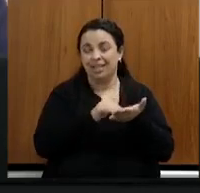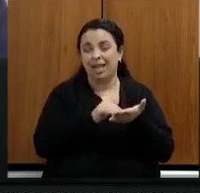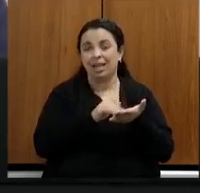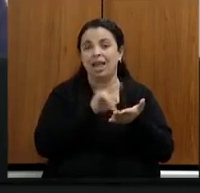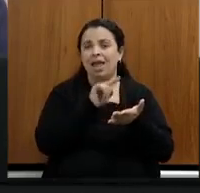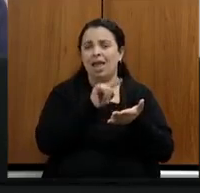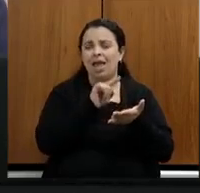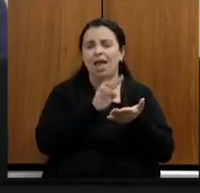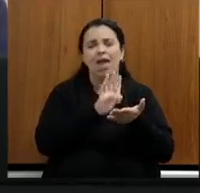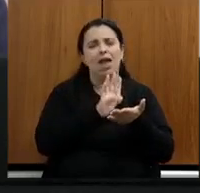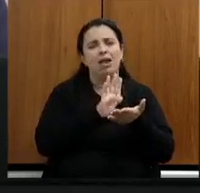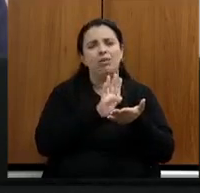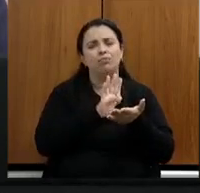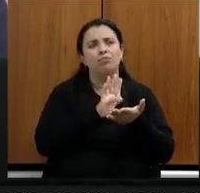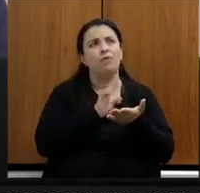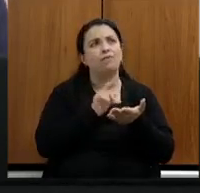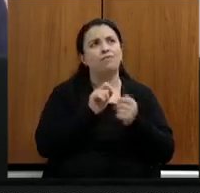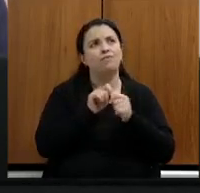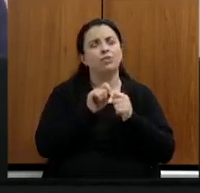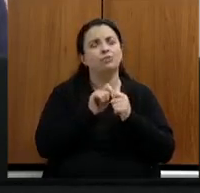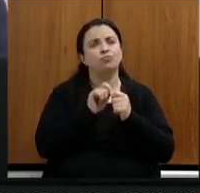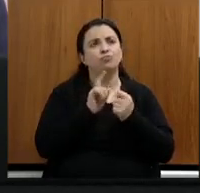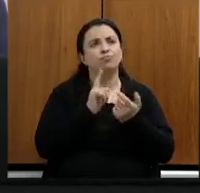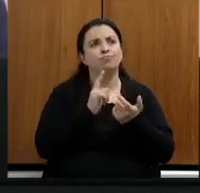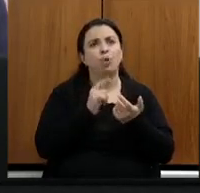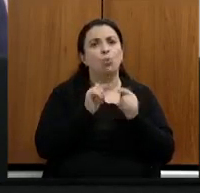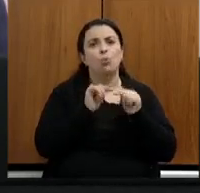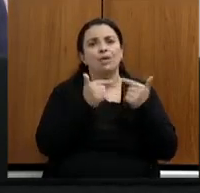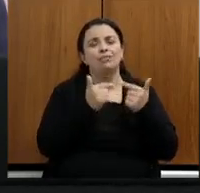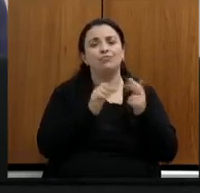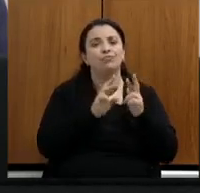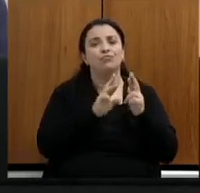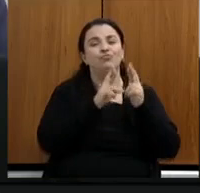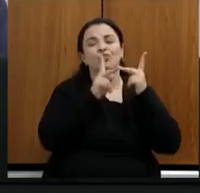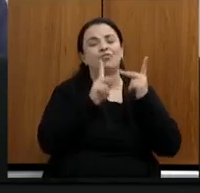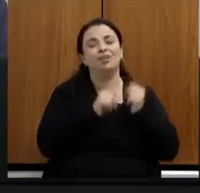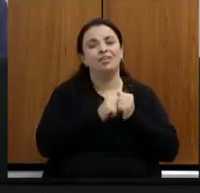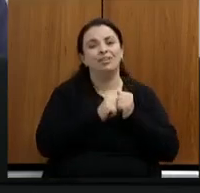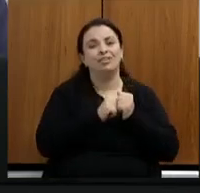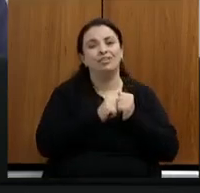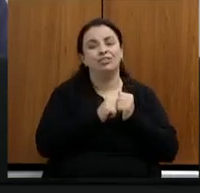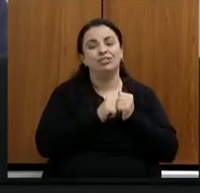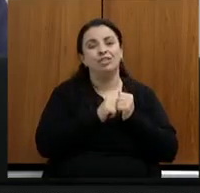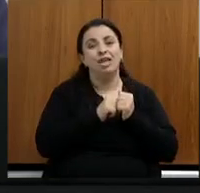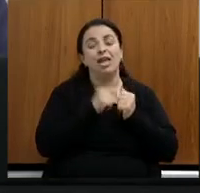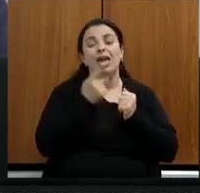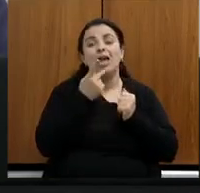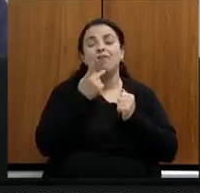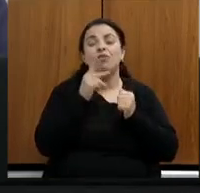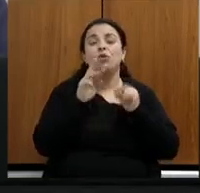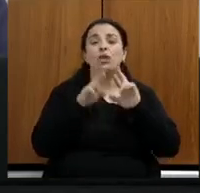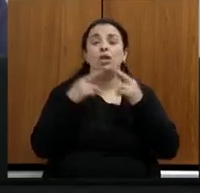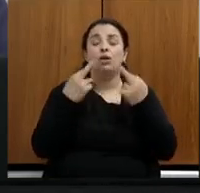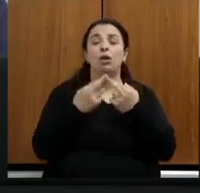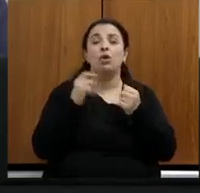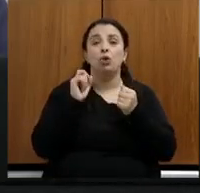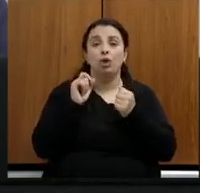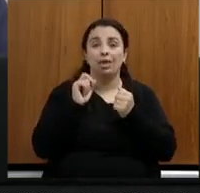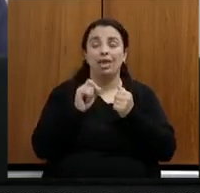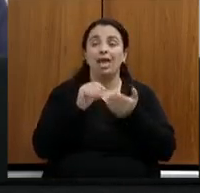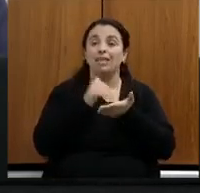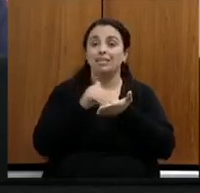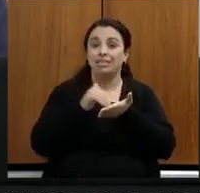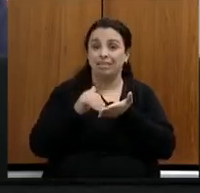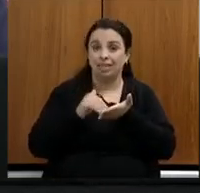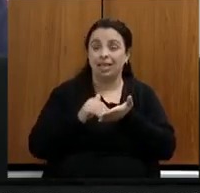fariam ela colocou em reunião que os números a evolução dos números da secretaria de meio